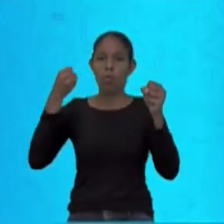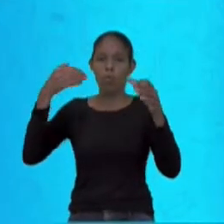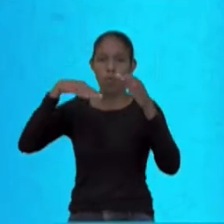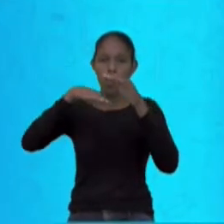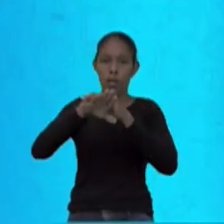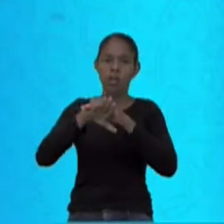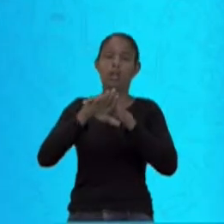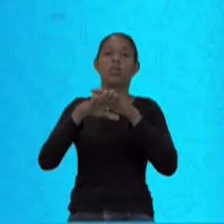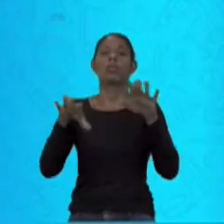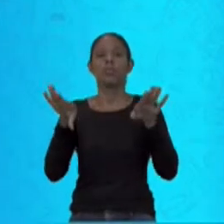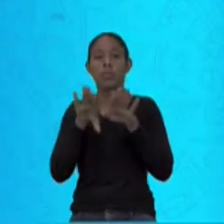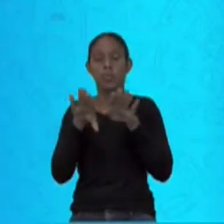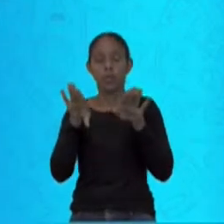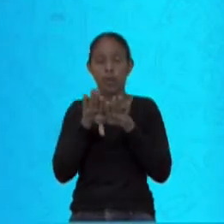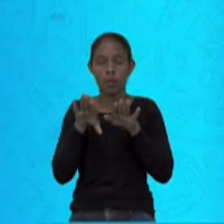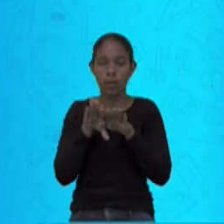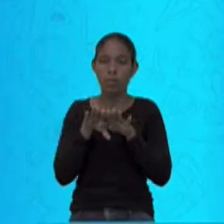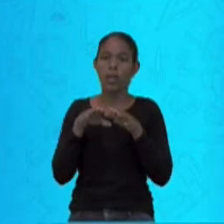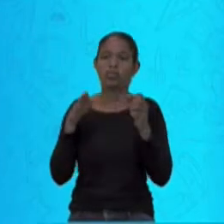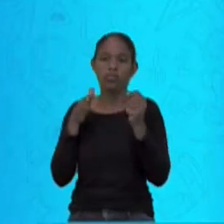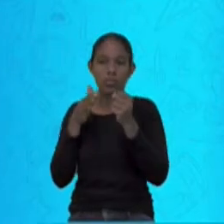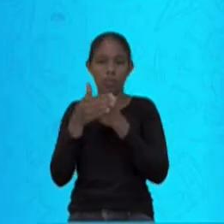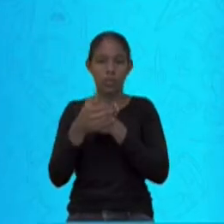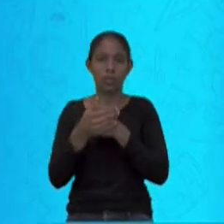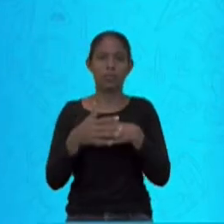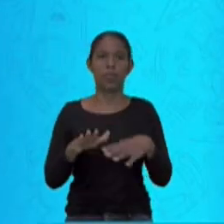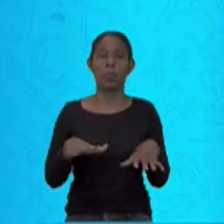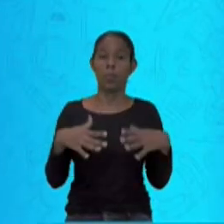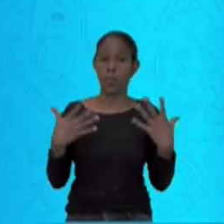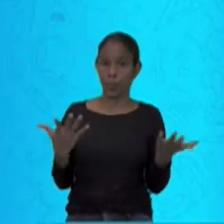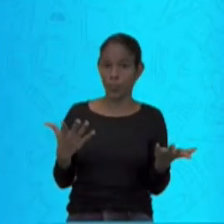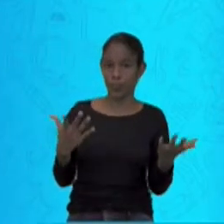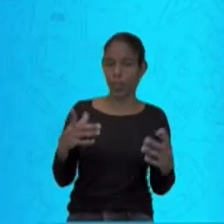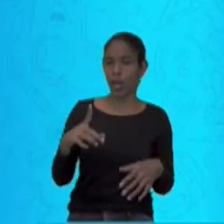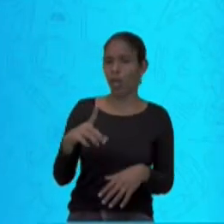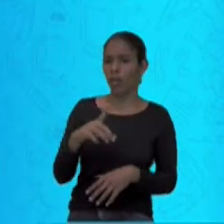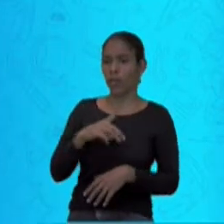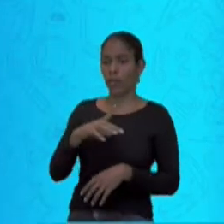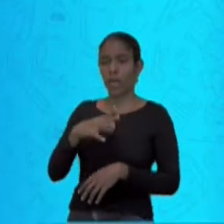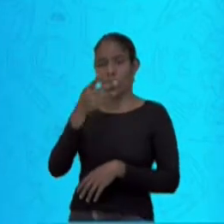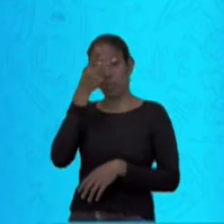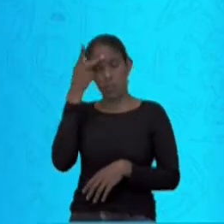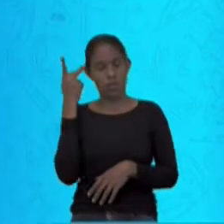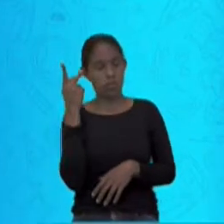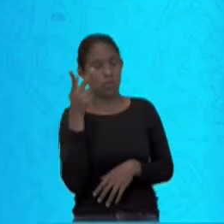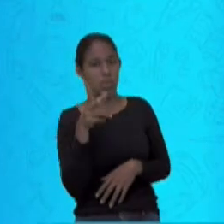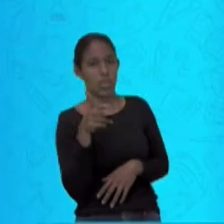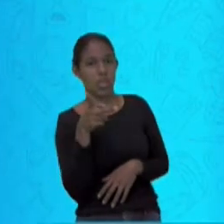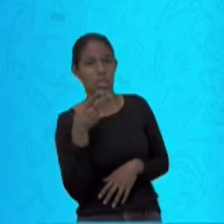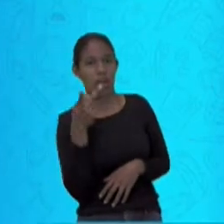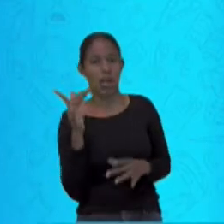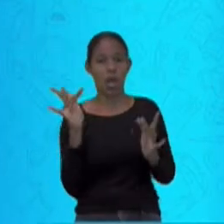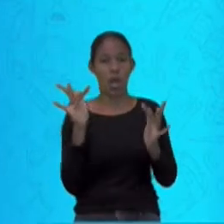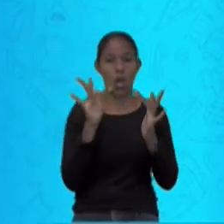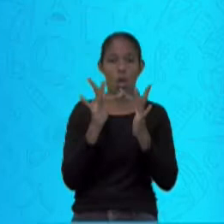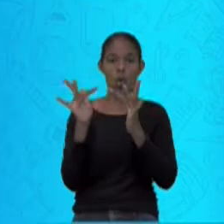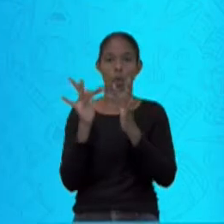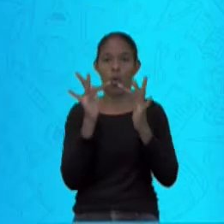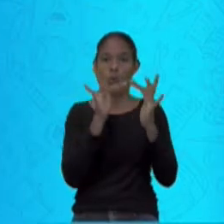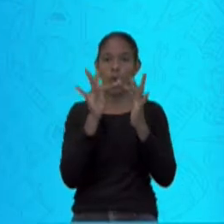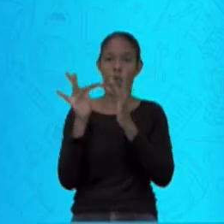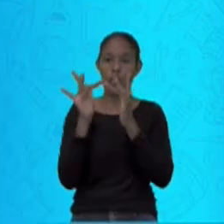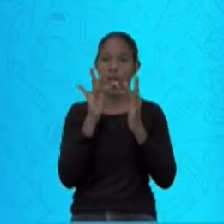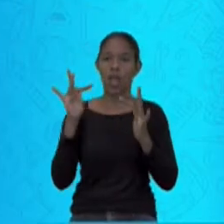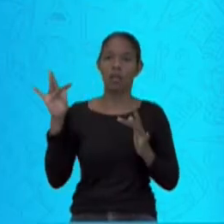Há quem diz que o primeiro contato do Aedes aegypti no Brasil, ou seja, a epidemia,